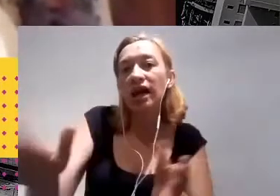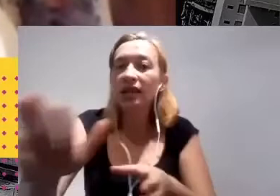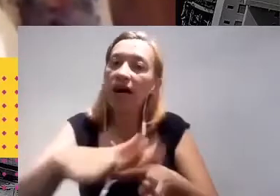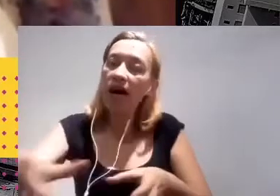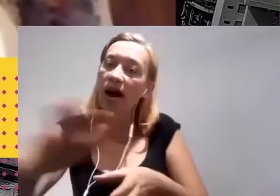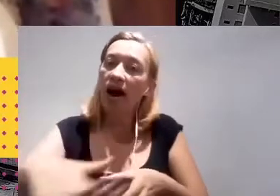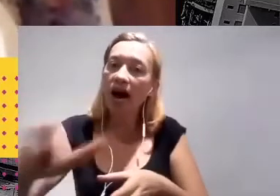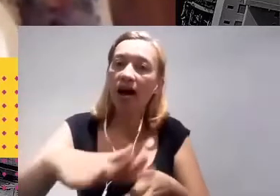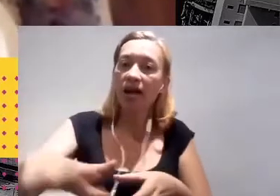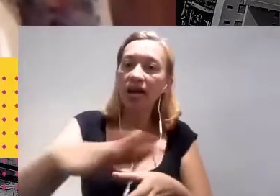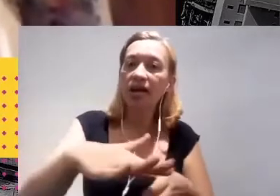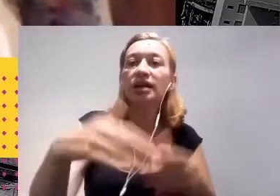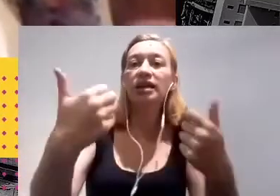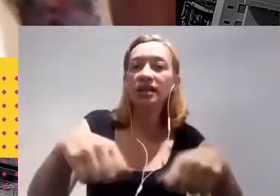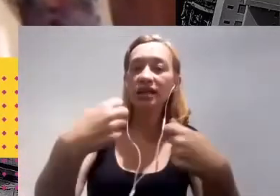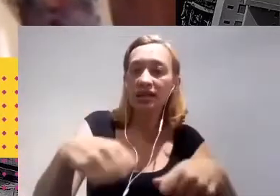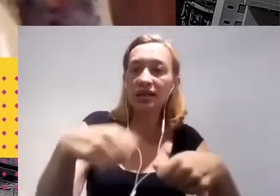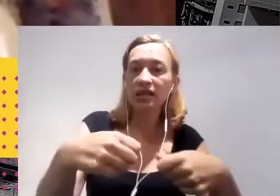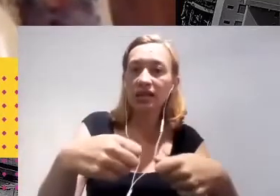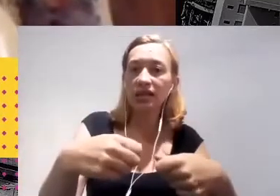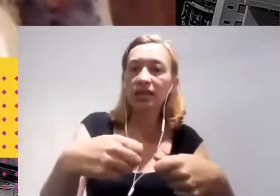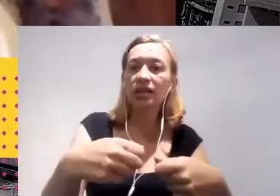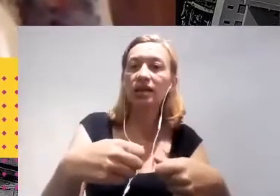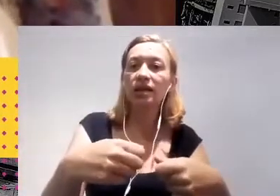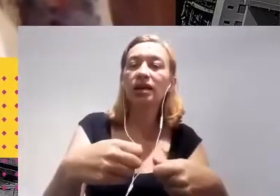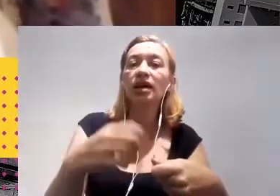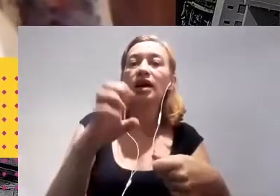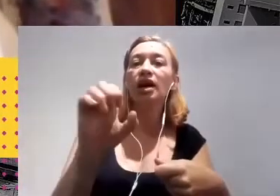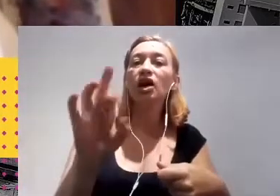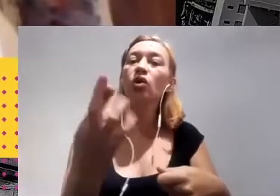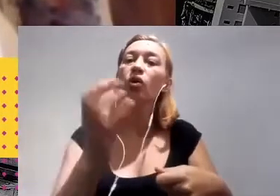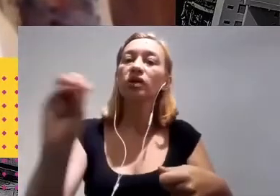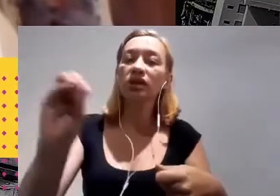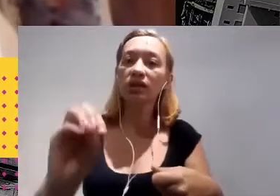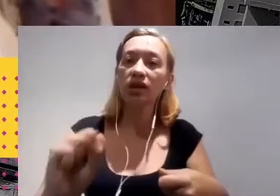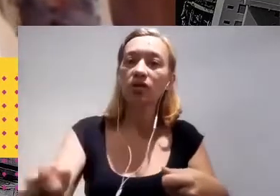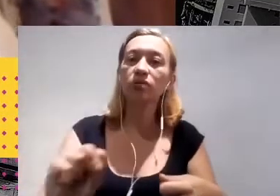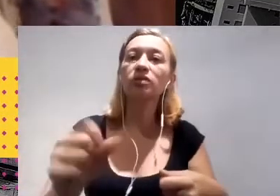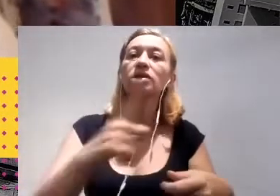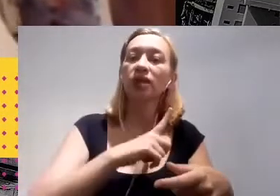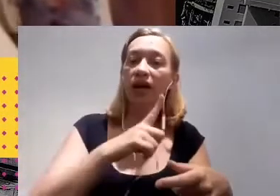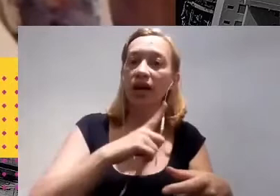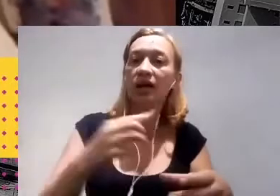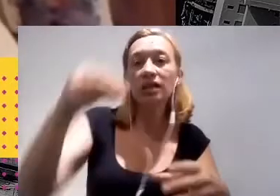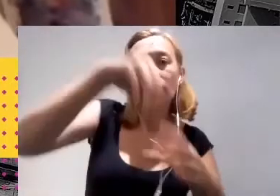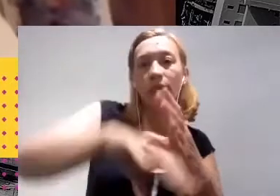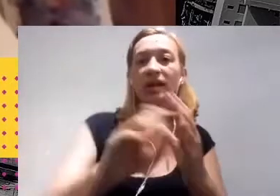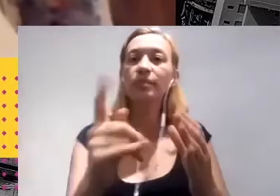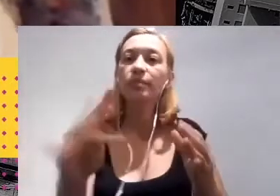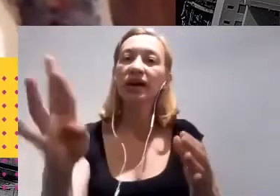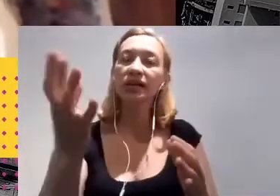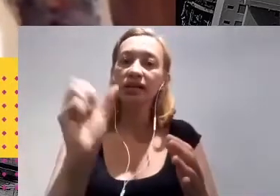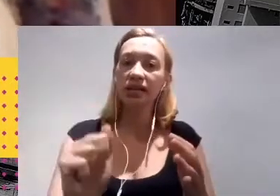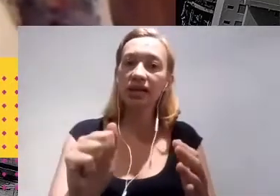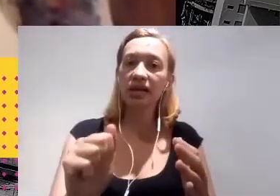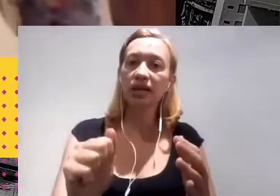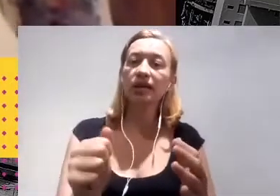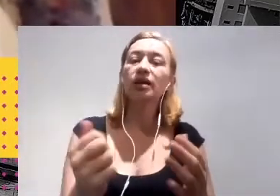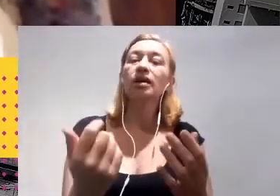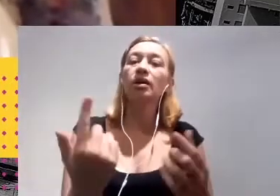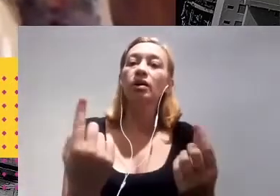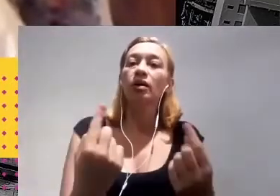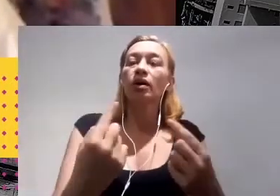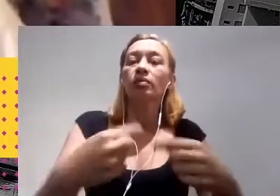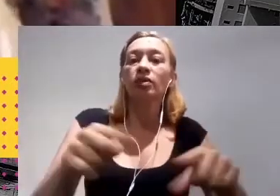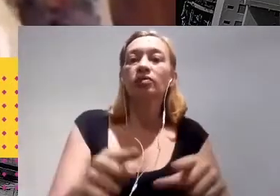maior erosão dentro de uma bacia hidrográfica, ela não vai provocar prejuízo. Mas, sem dúvida nenhuma, que